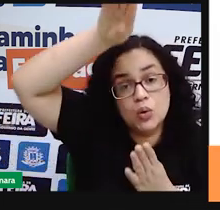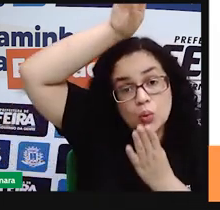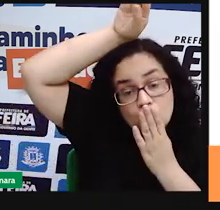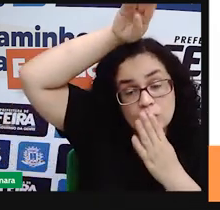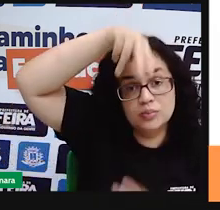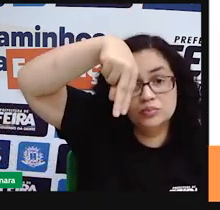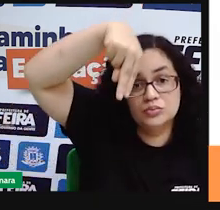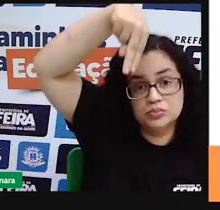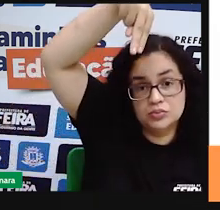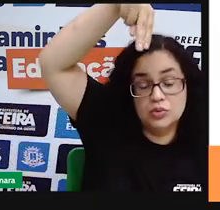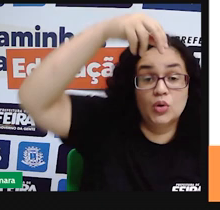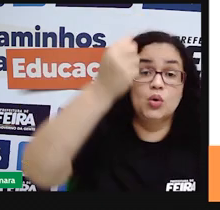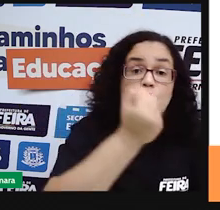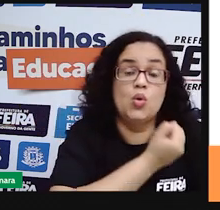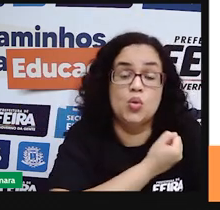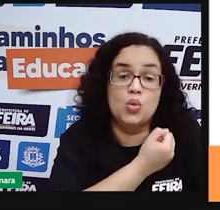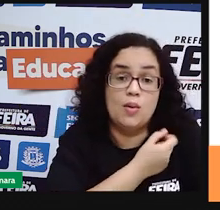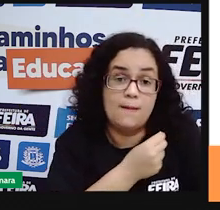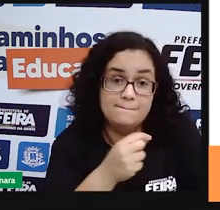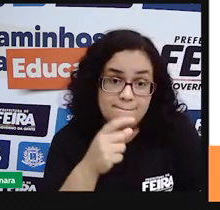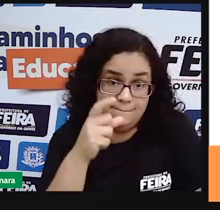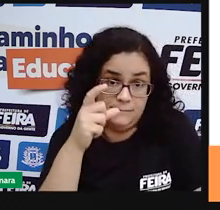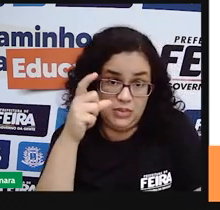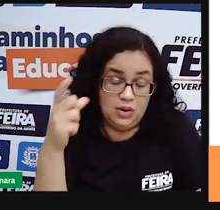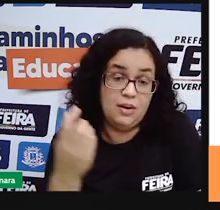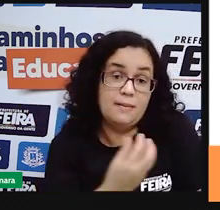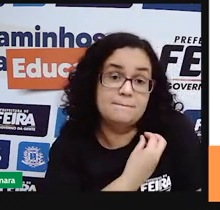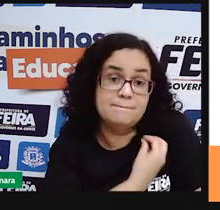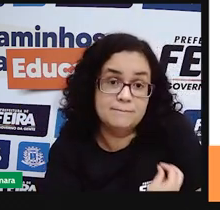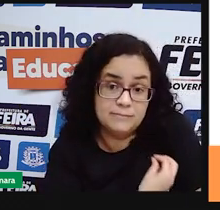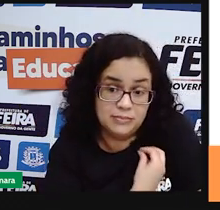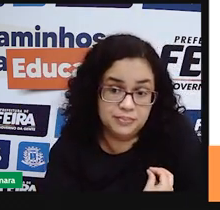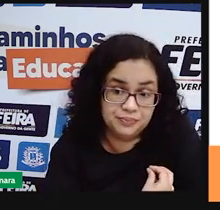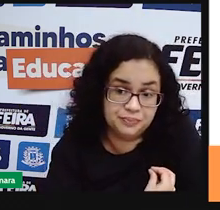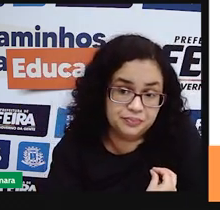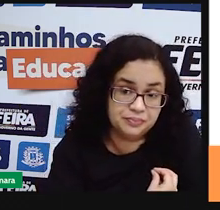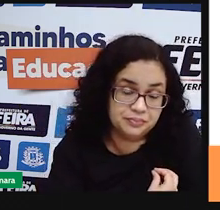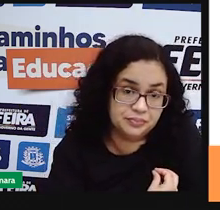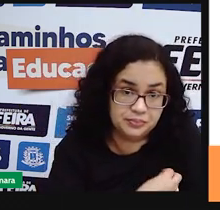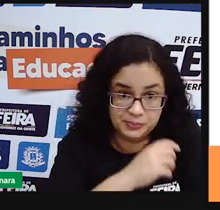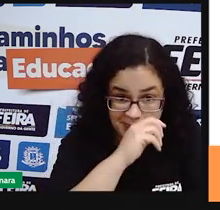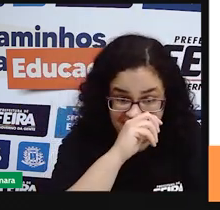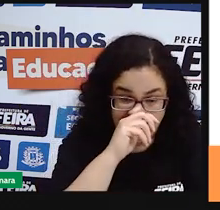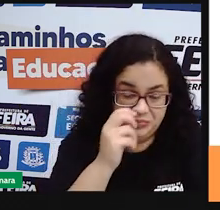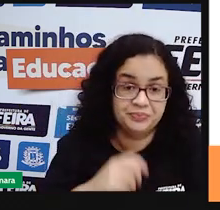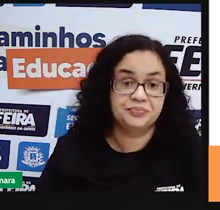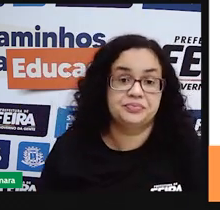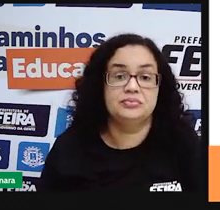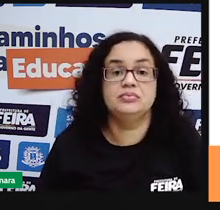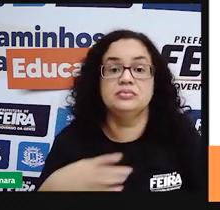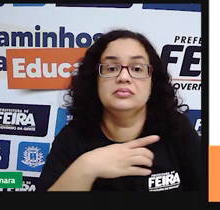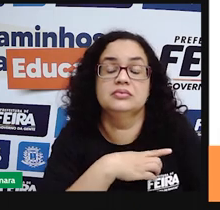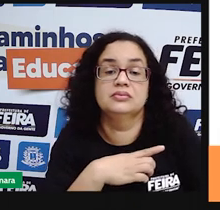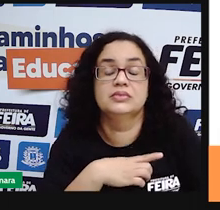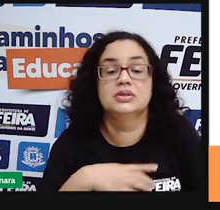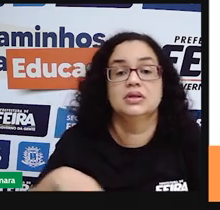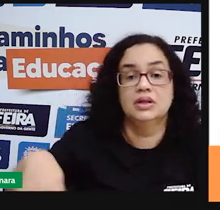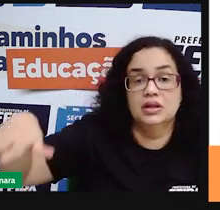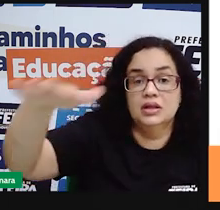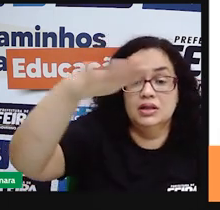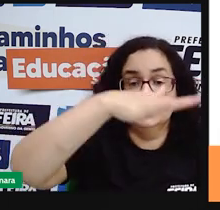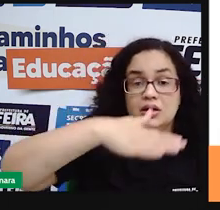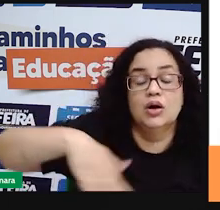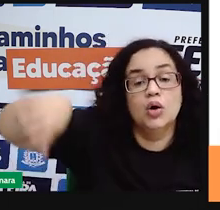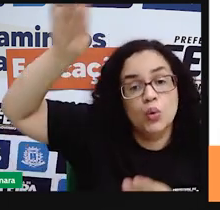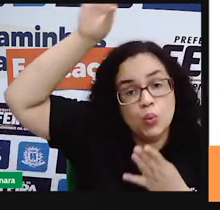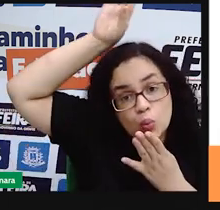é um número maior 305.873 então é a região onde a